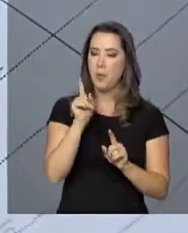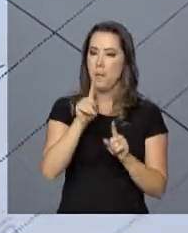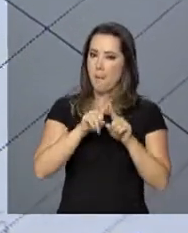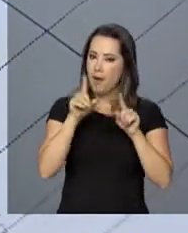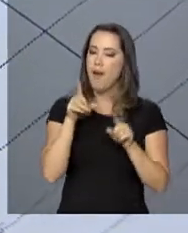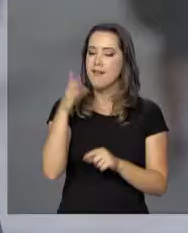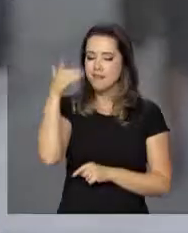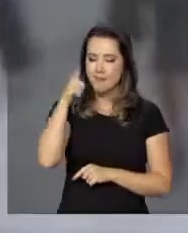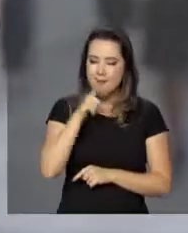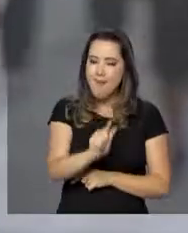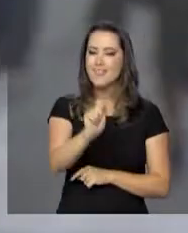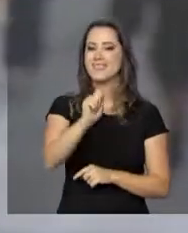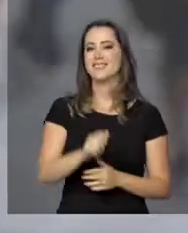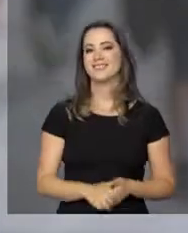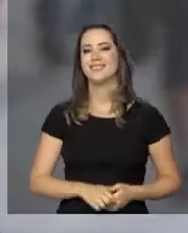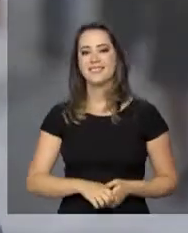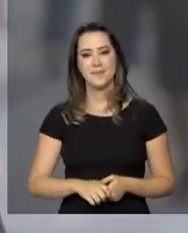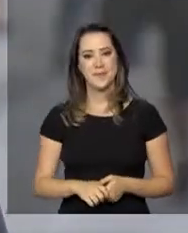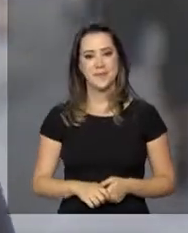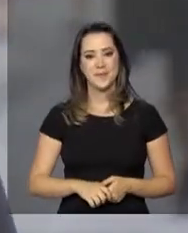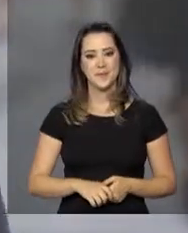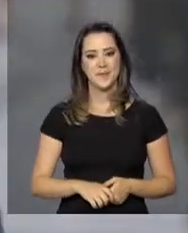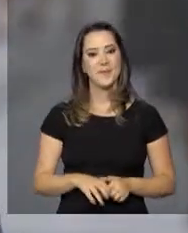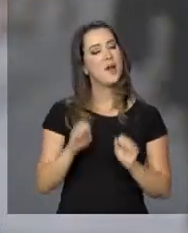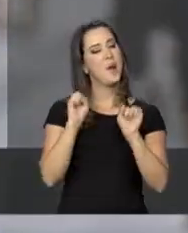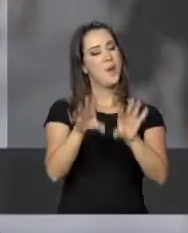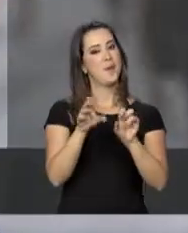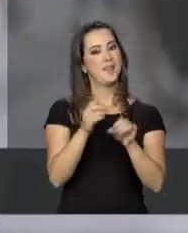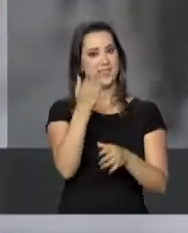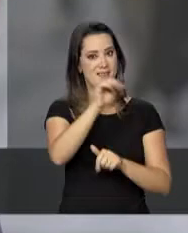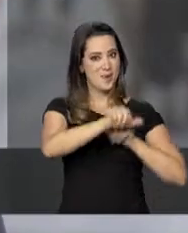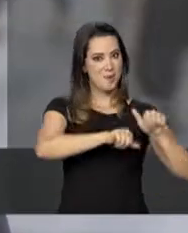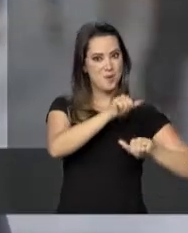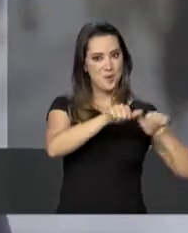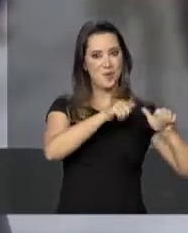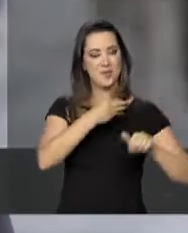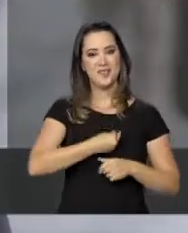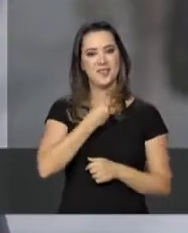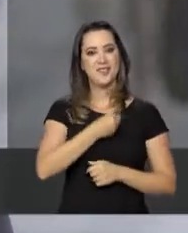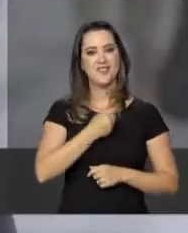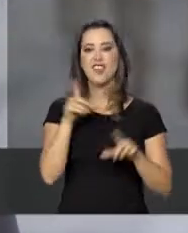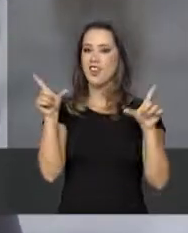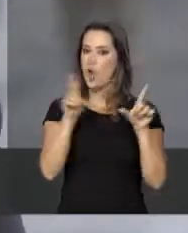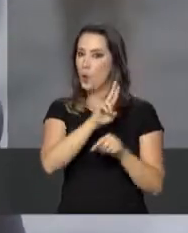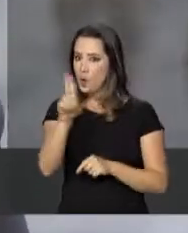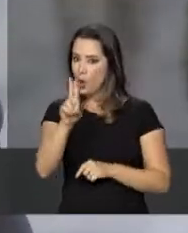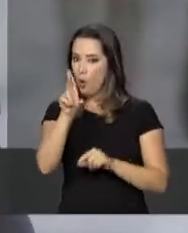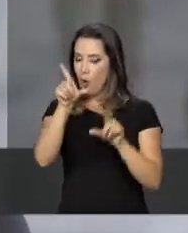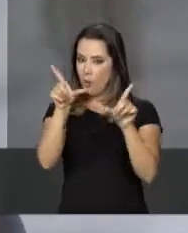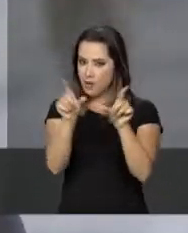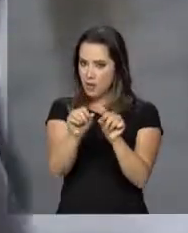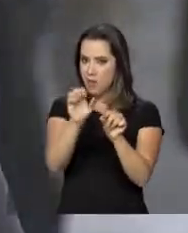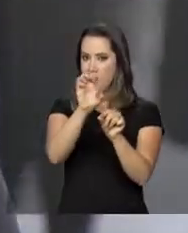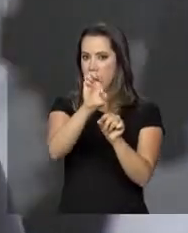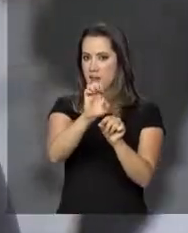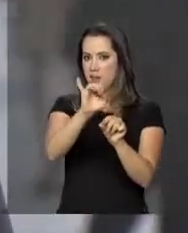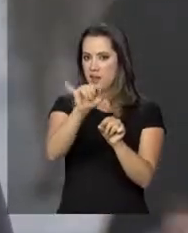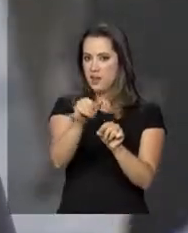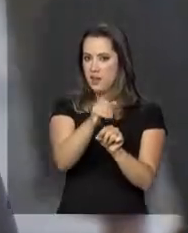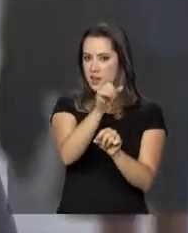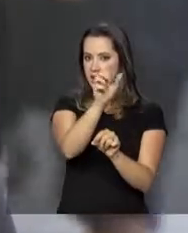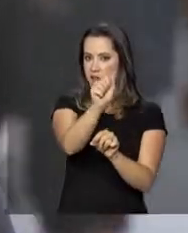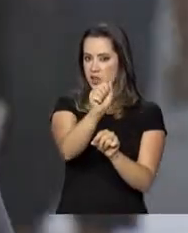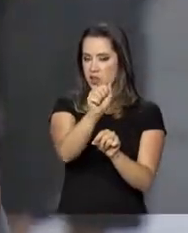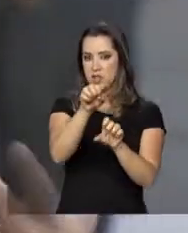Mas eu consigo. O tipo de ensino que mudou a vida da dona Maria Lúcia é conhecido como EJA, Educação de Jovens e Adultos. E atende não